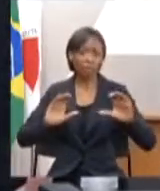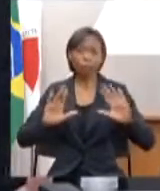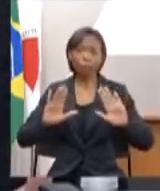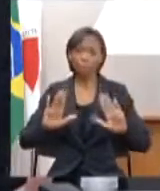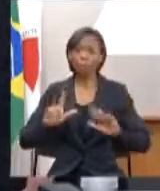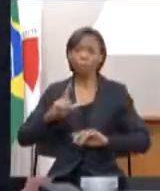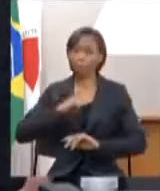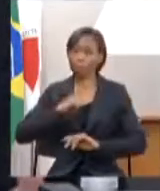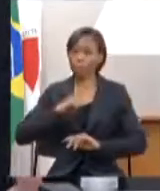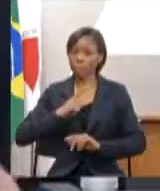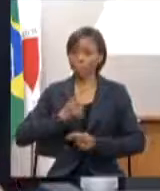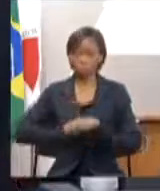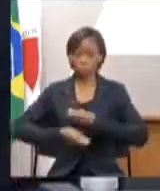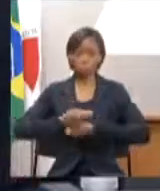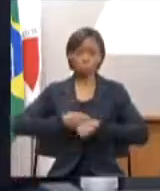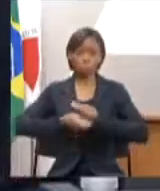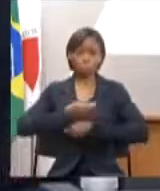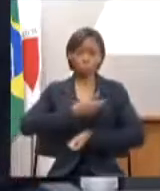que